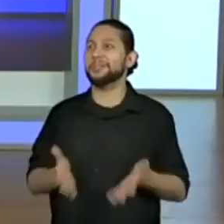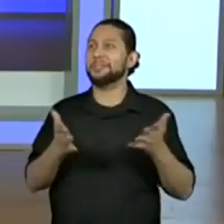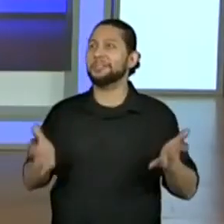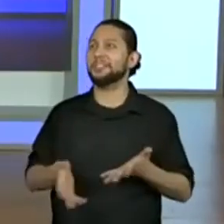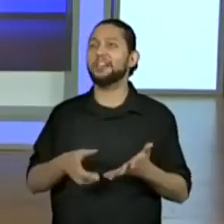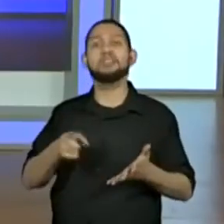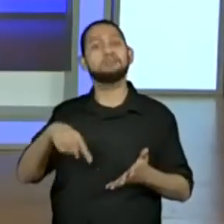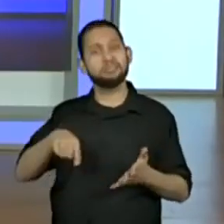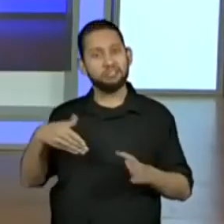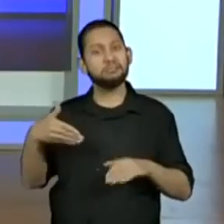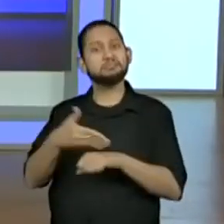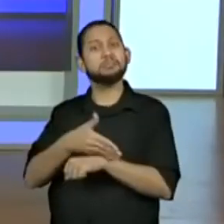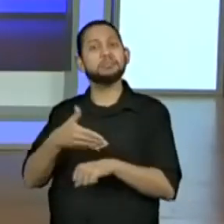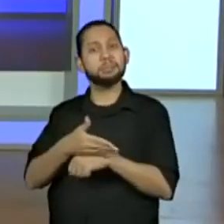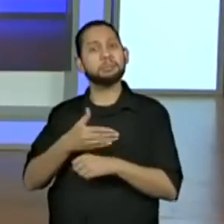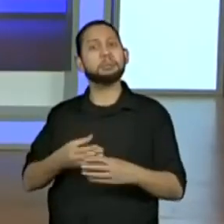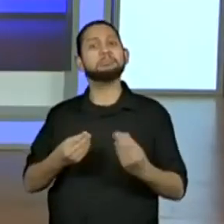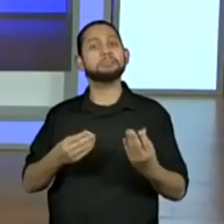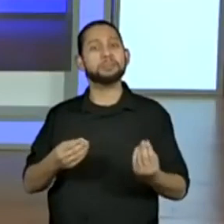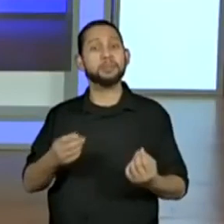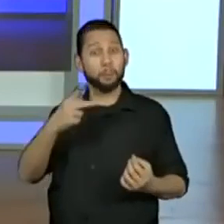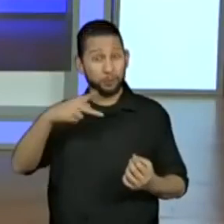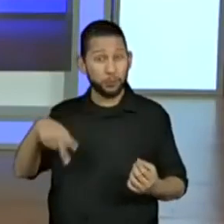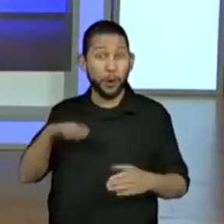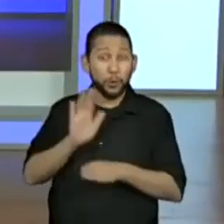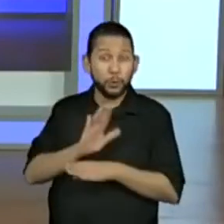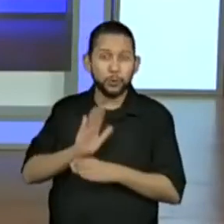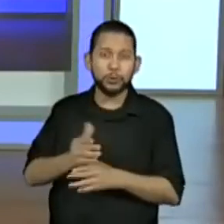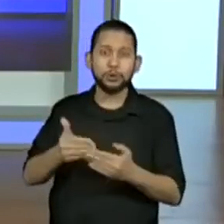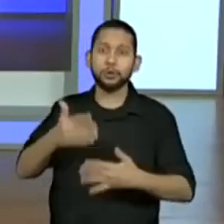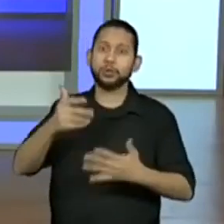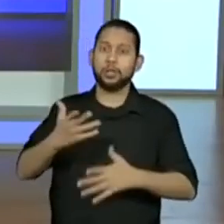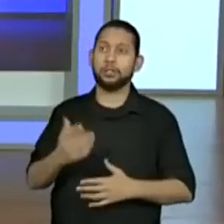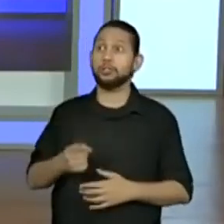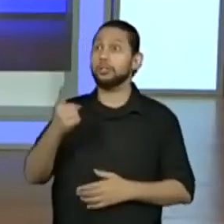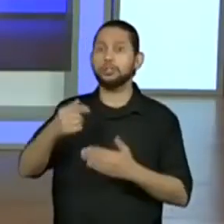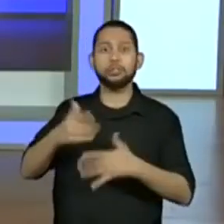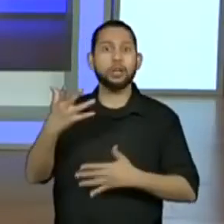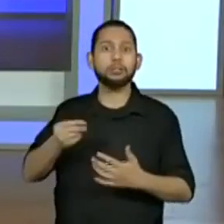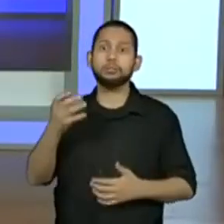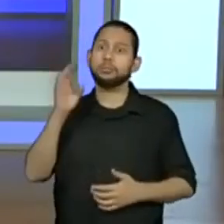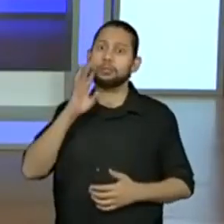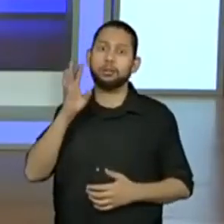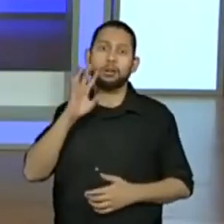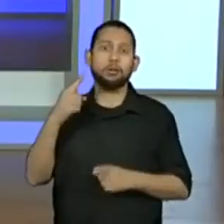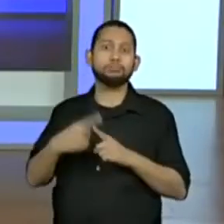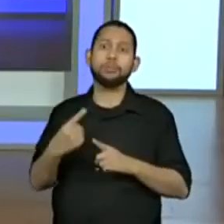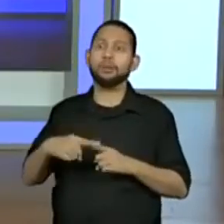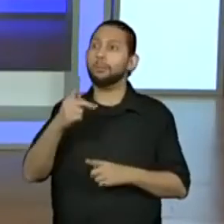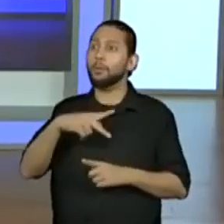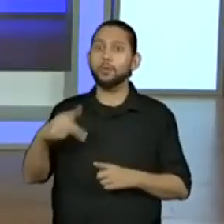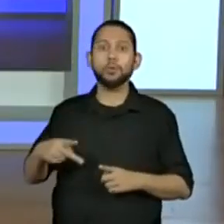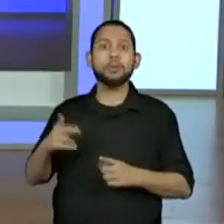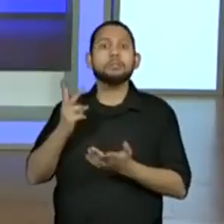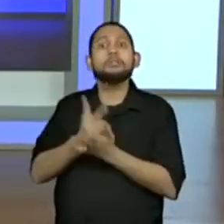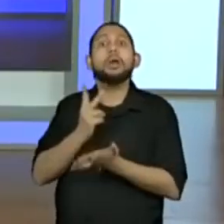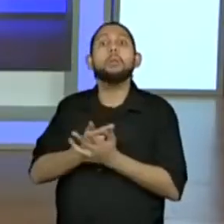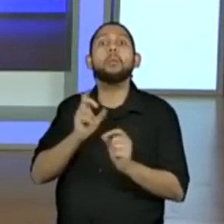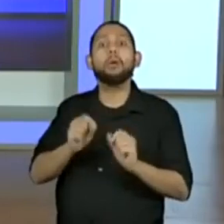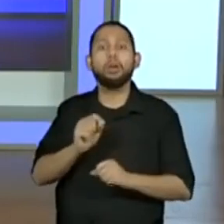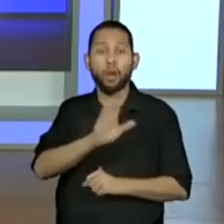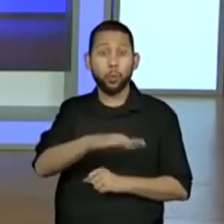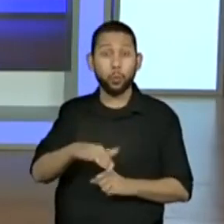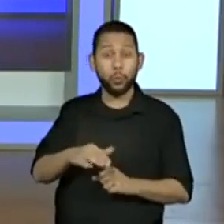sempre presente aí, dando dicas no chat. E o chat está bem legal agora que os professores sempre podem mostrar, né,